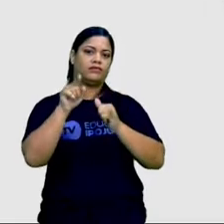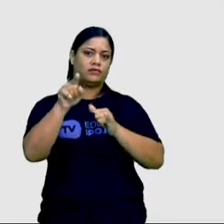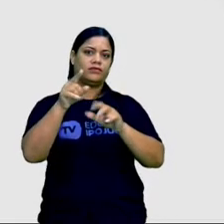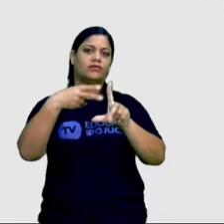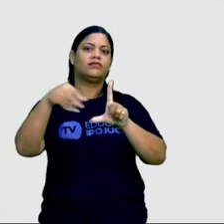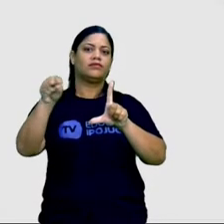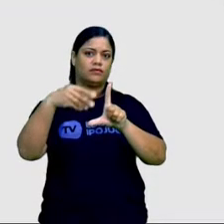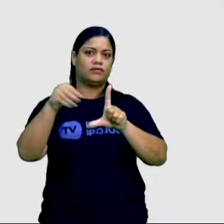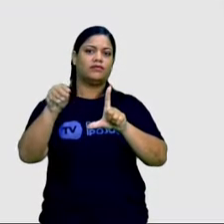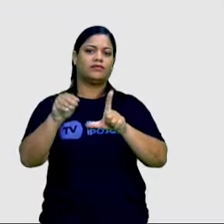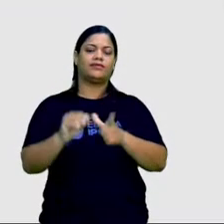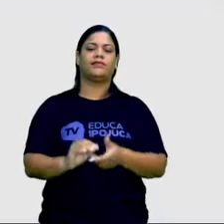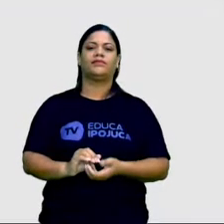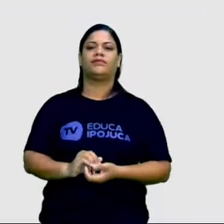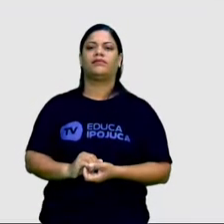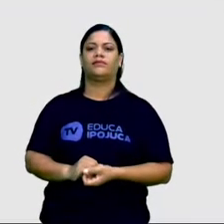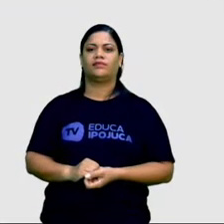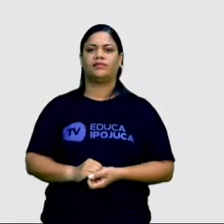propagando.